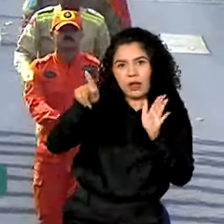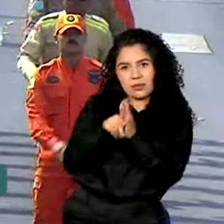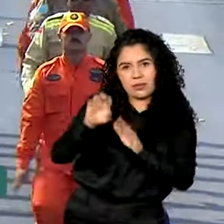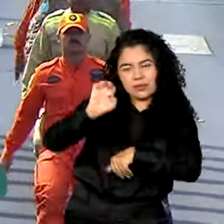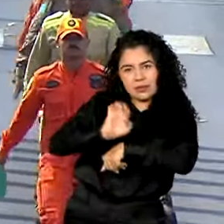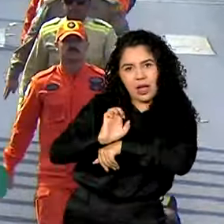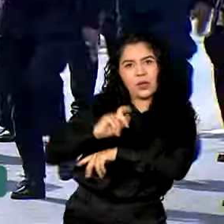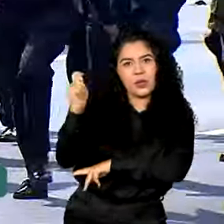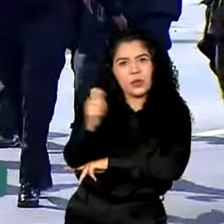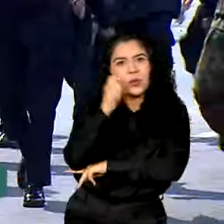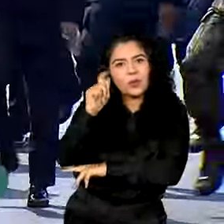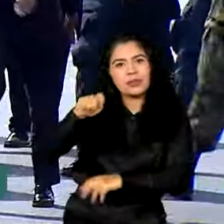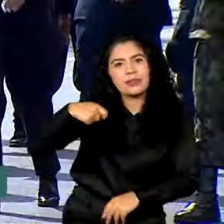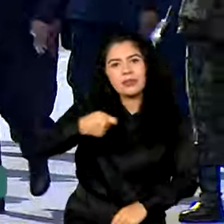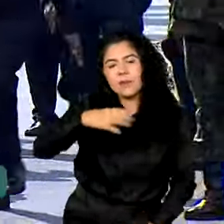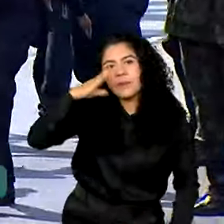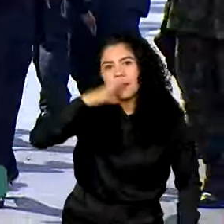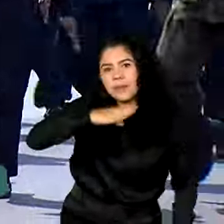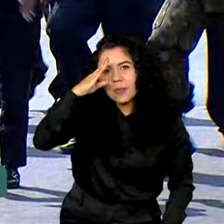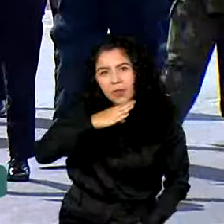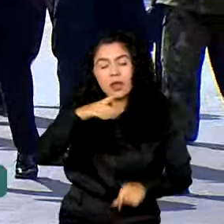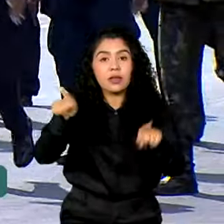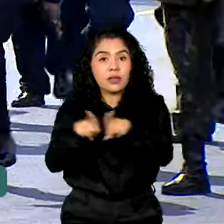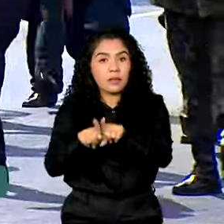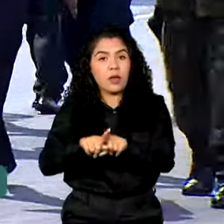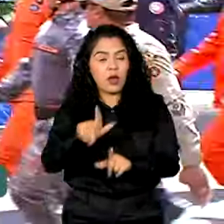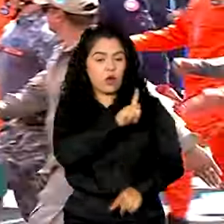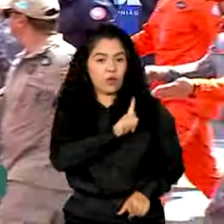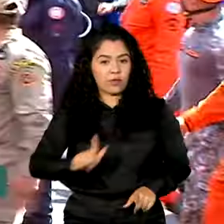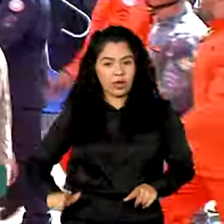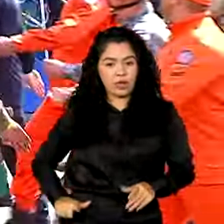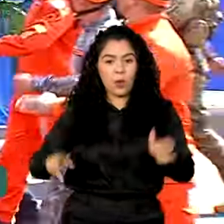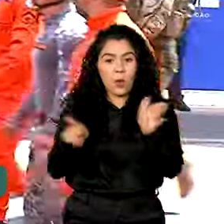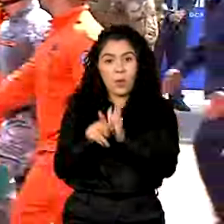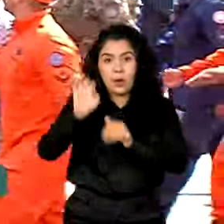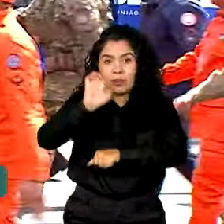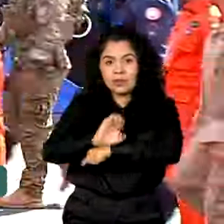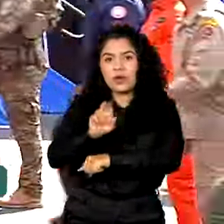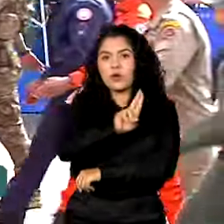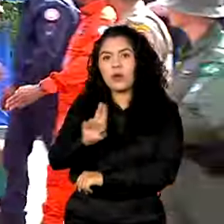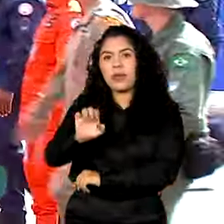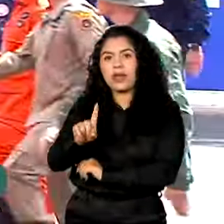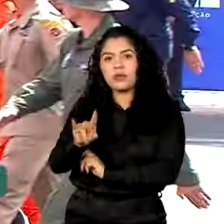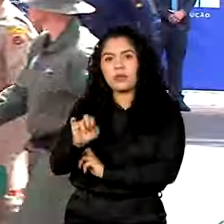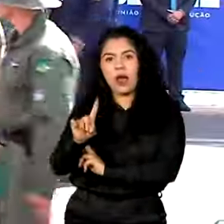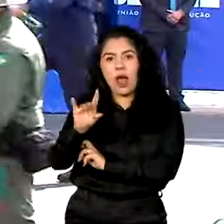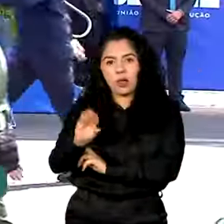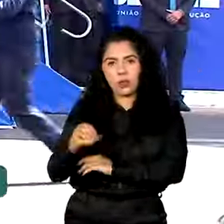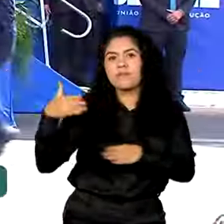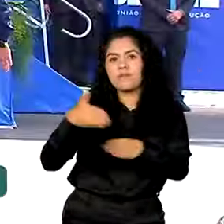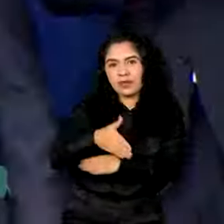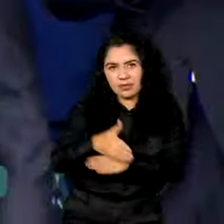Grande do Sul, Paulo Pimenta, e o governador do estado, Eduardo Leite, também estiveram presentes.